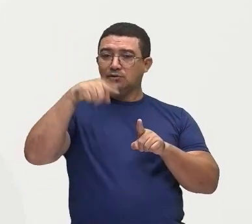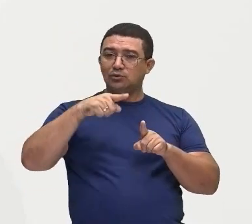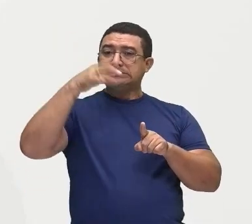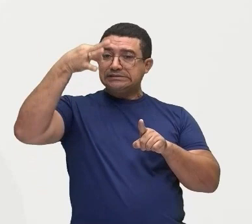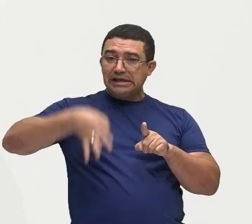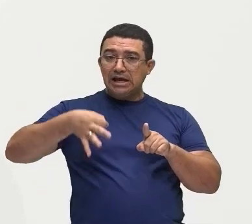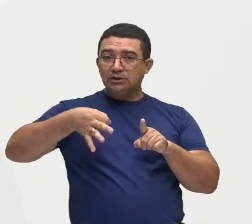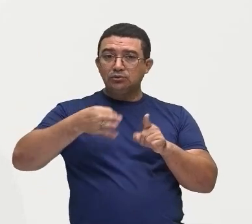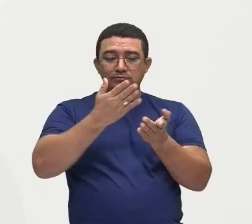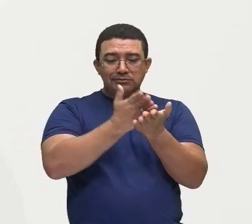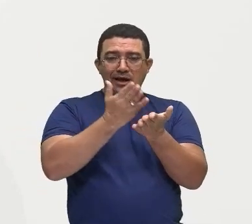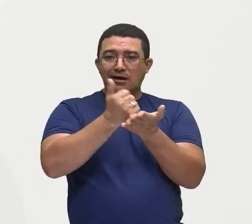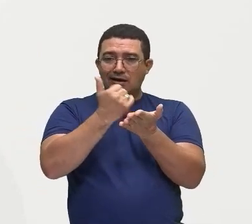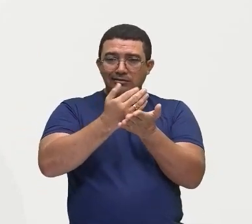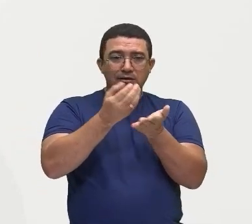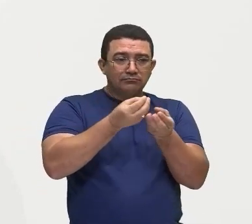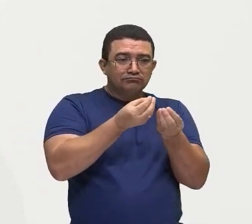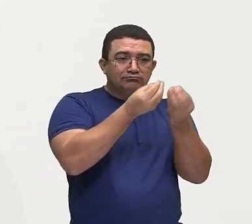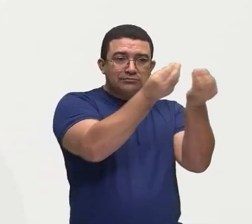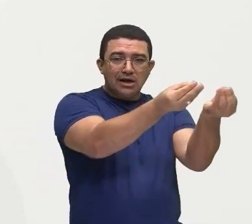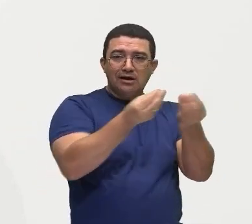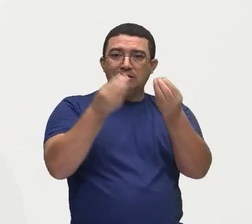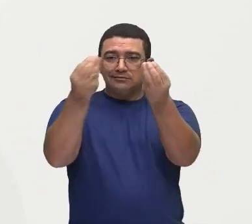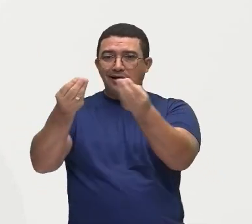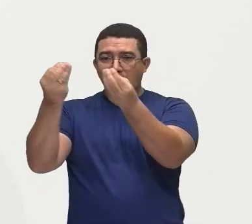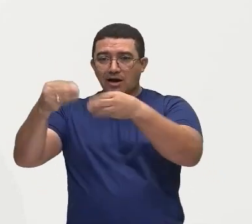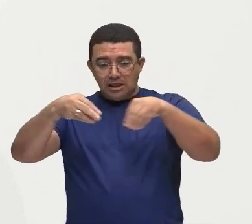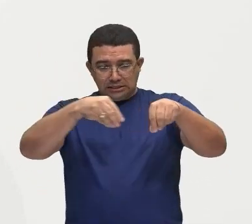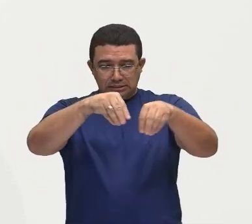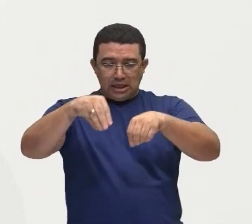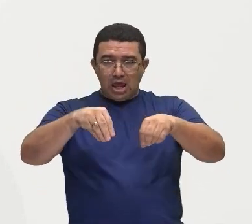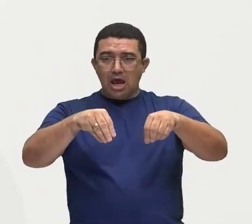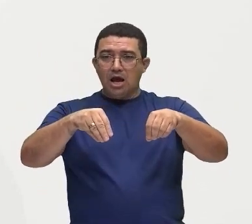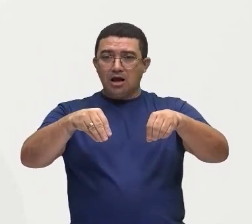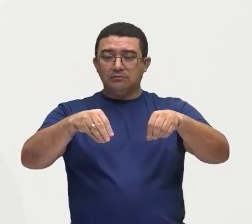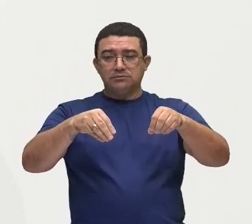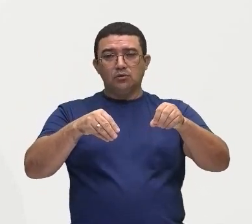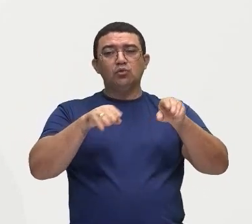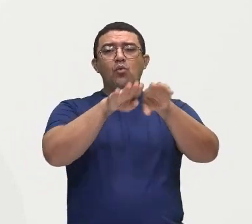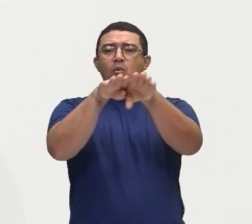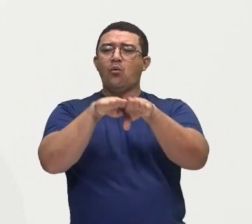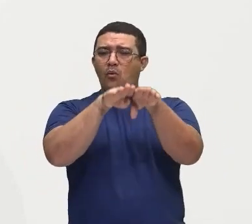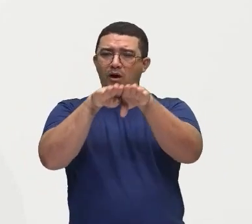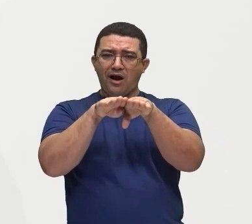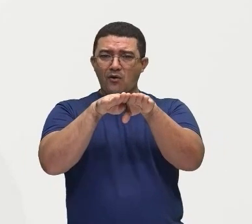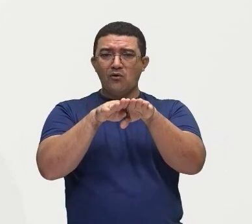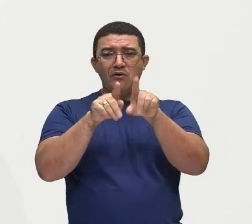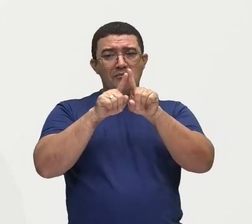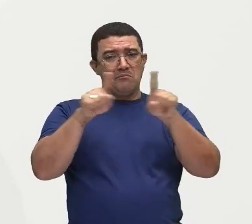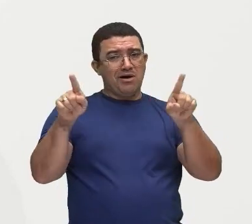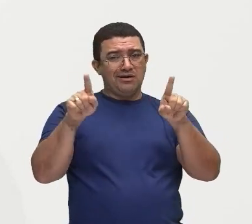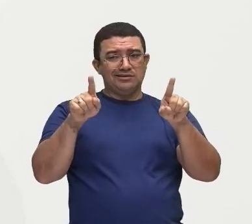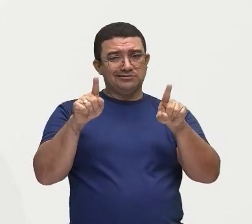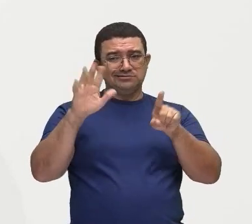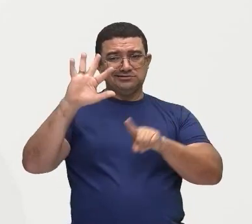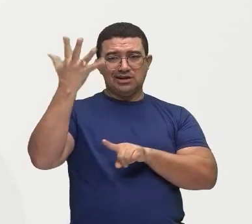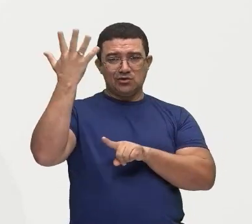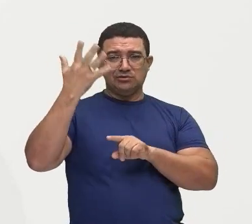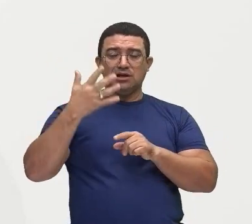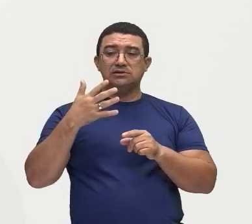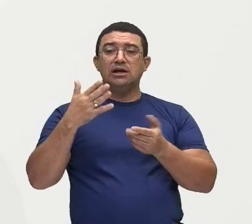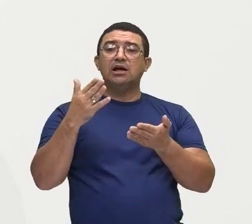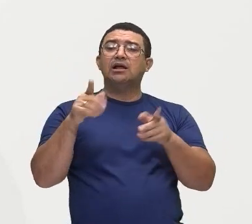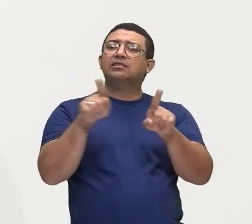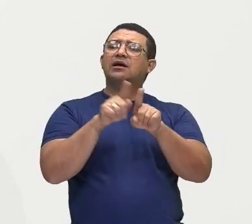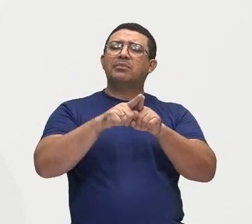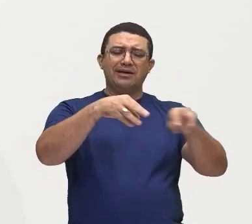principalmente, aqueles latifúndios de exploração, né? Que são aquelas terras que não estão sendo usadas, que estão ali